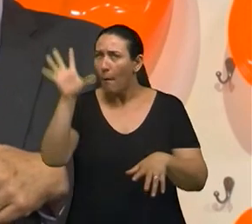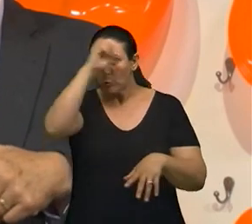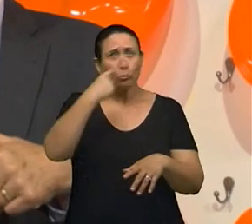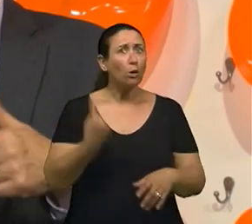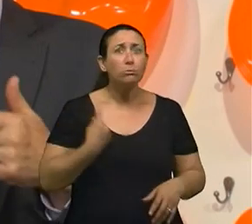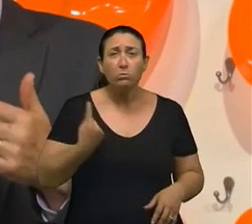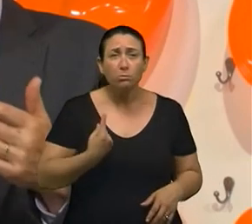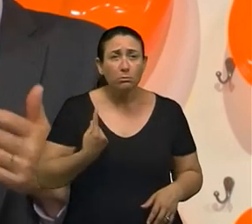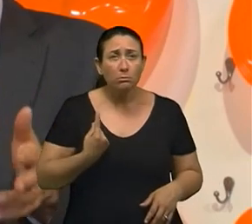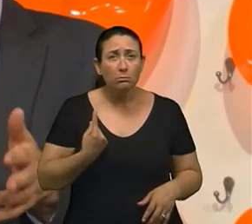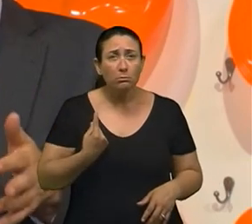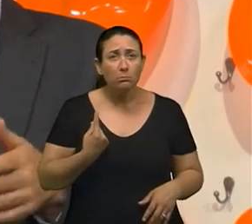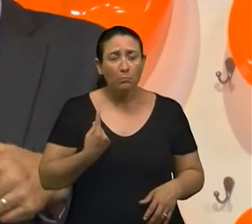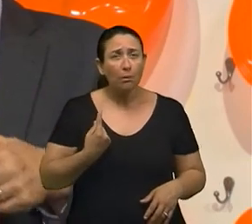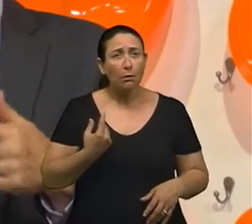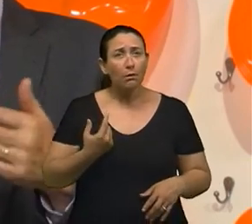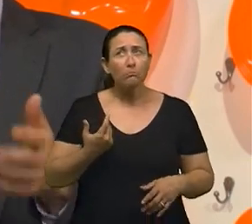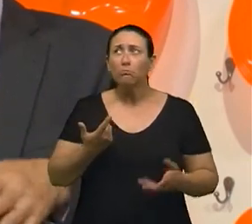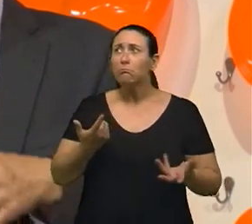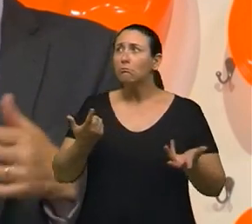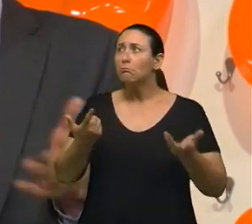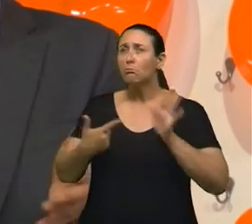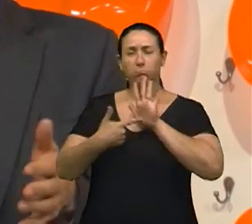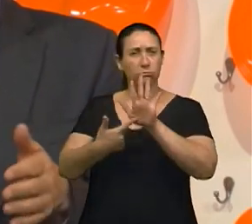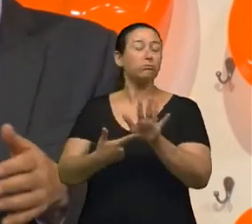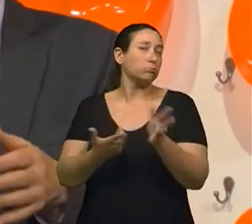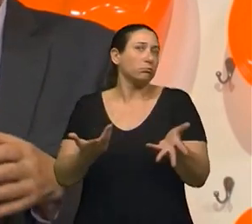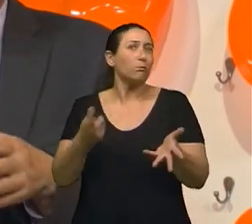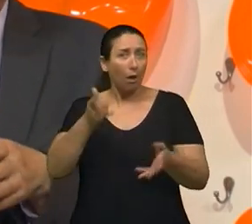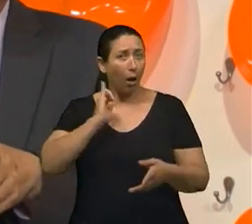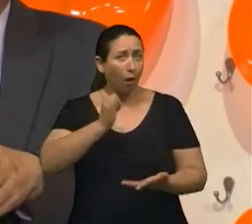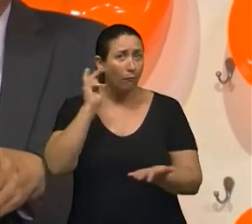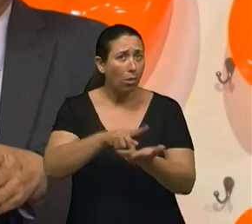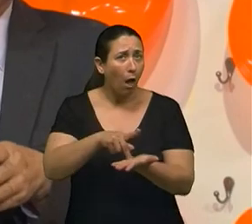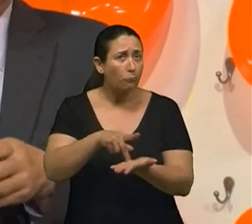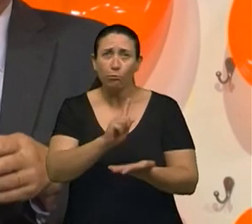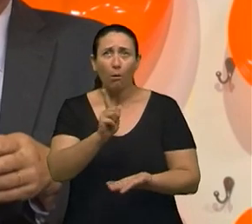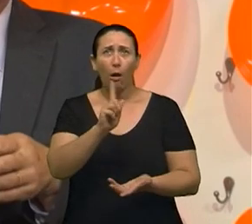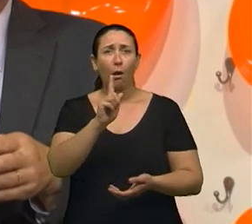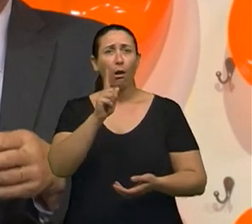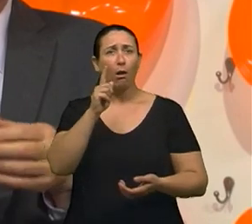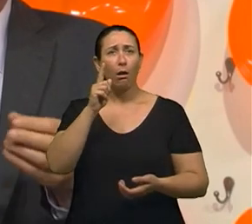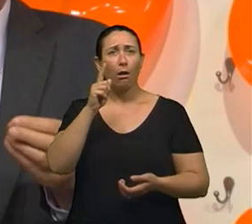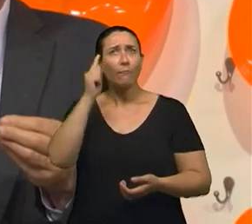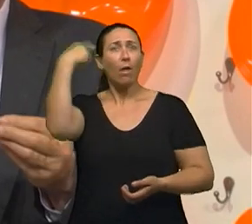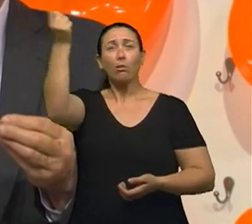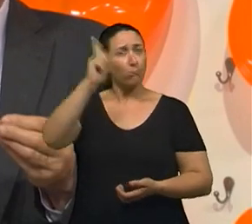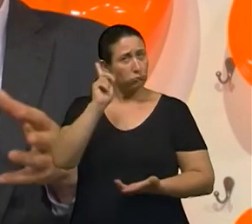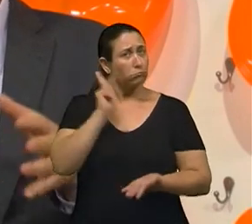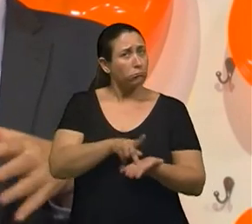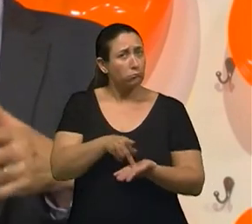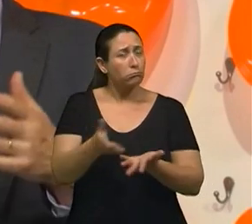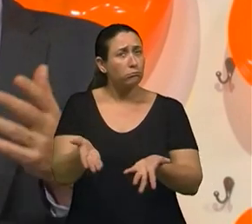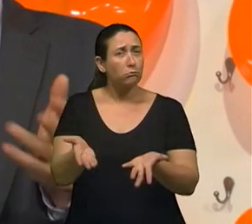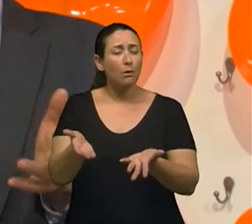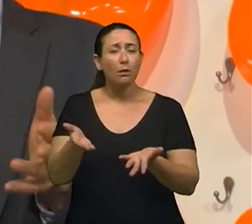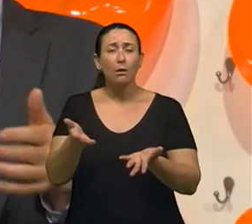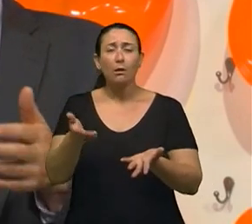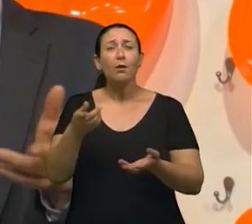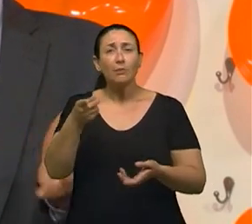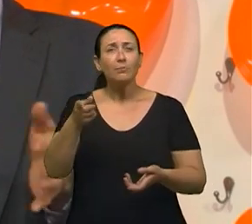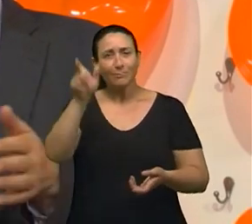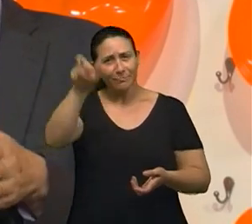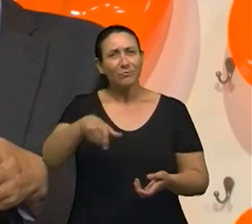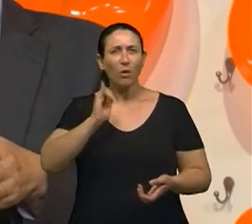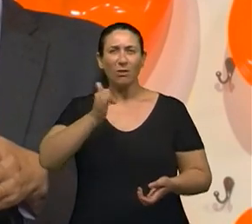sozinho, ele termina dando até concertos, esse é um relato verídico, e ele, tanto que quando ele conta a